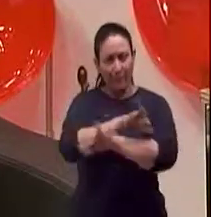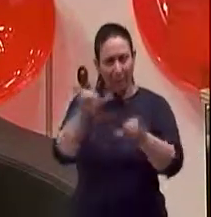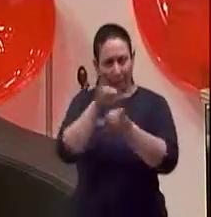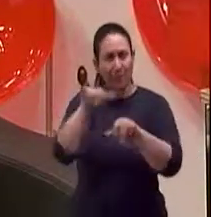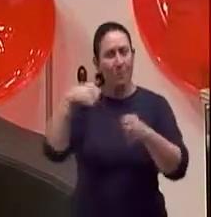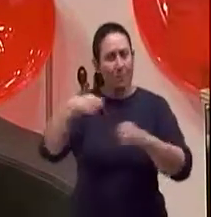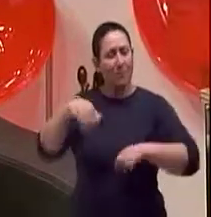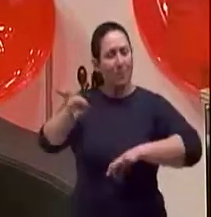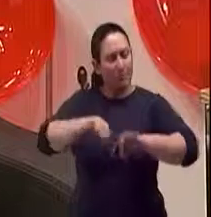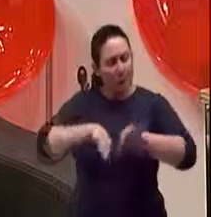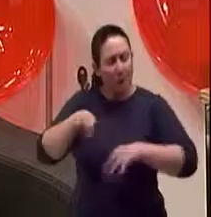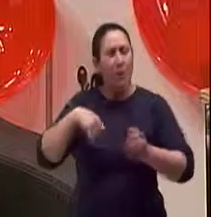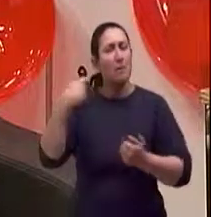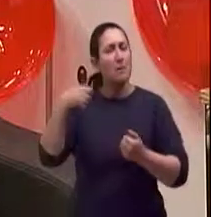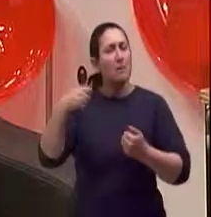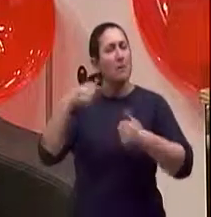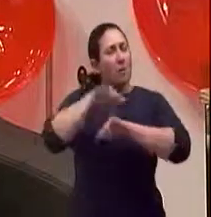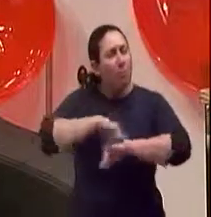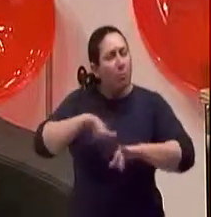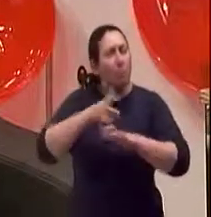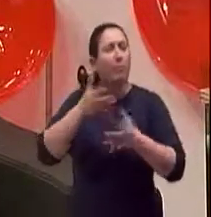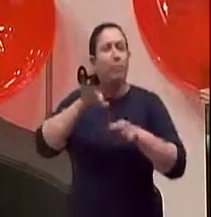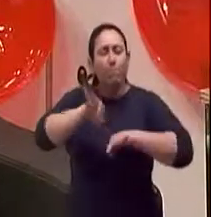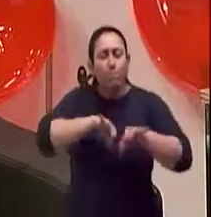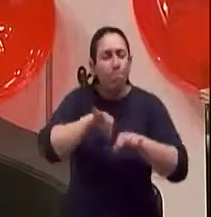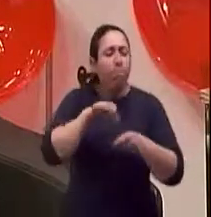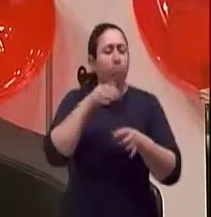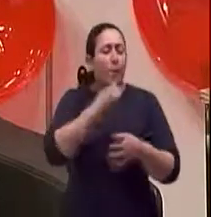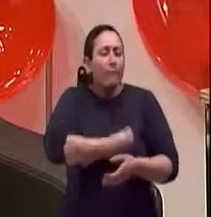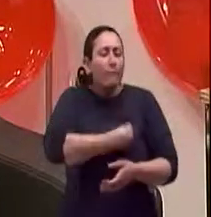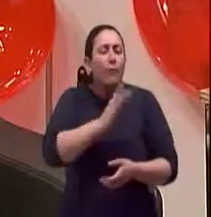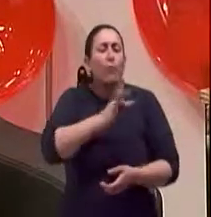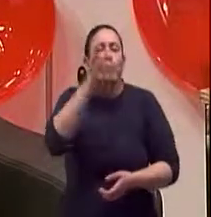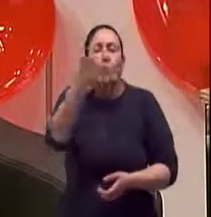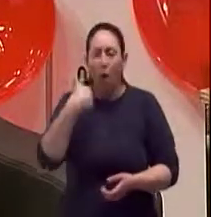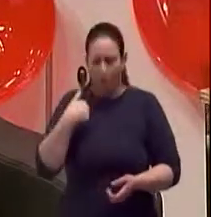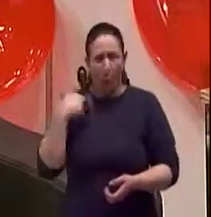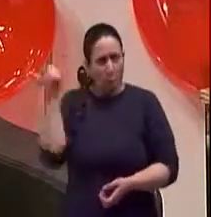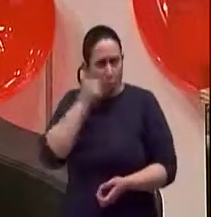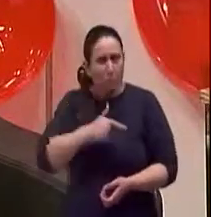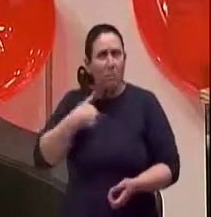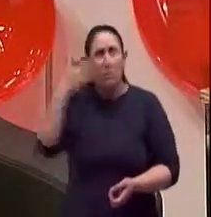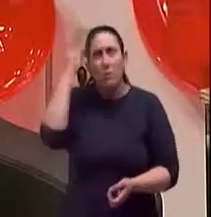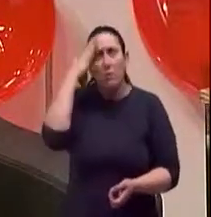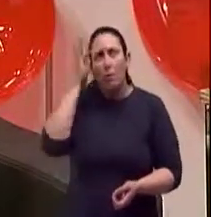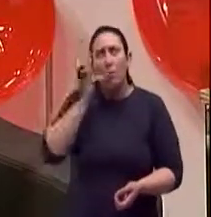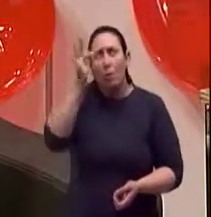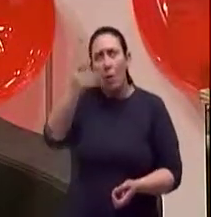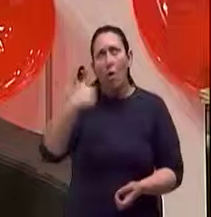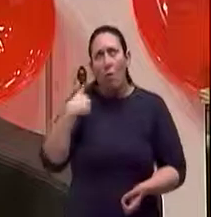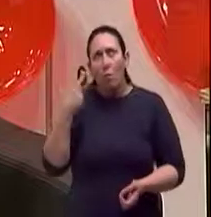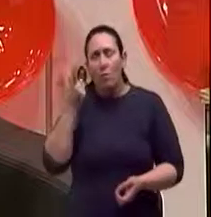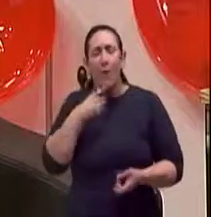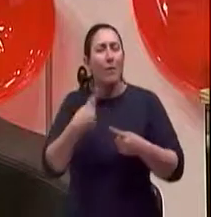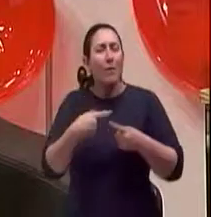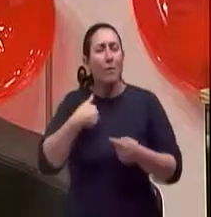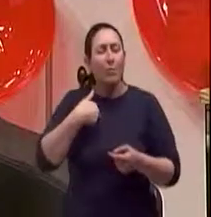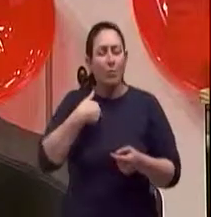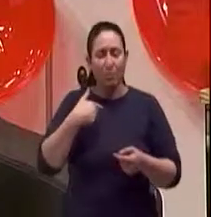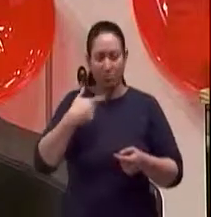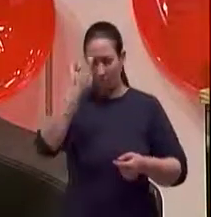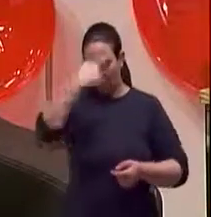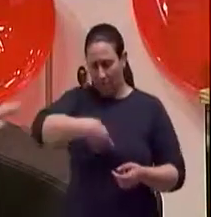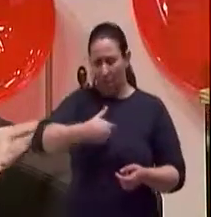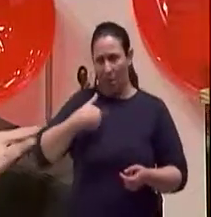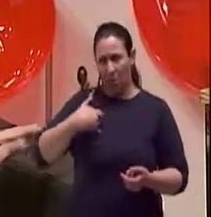começar a acontecer isso, será que eu vou me dar conta do que está acontecendo? É só um lápis porque eu estou muito atarefado.